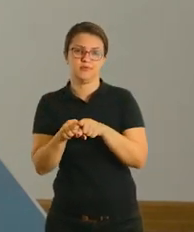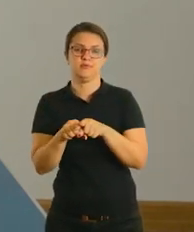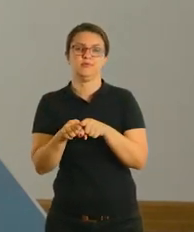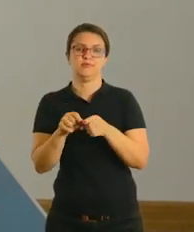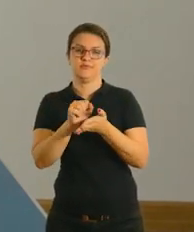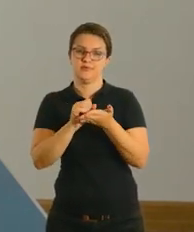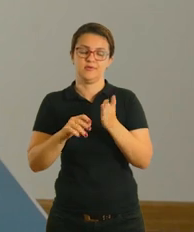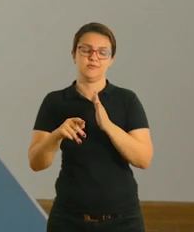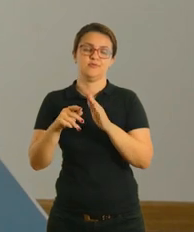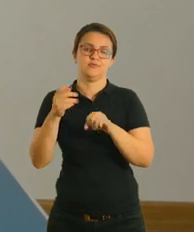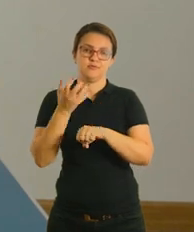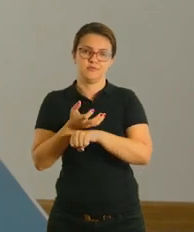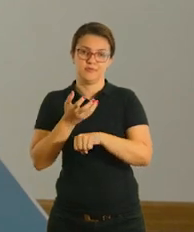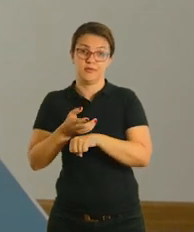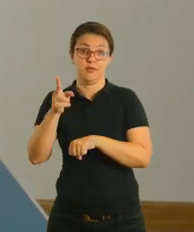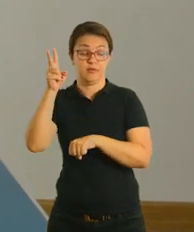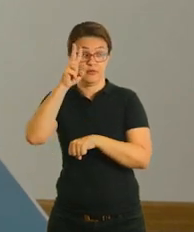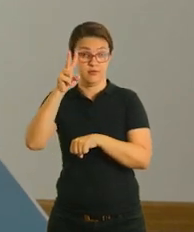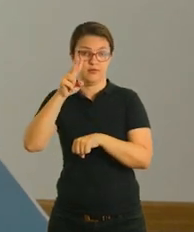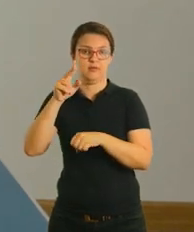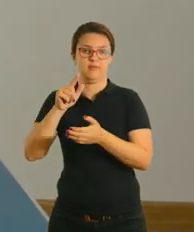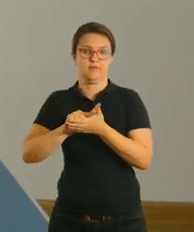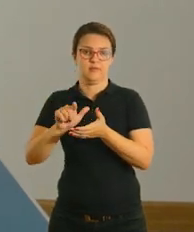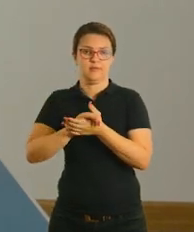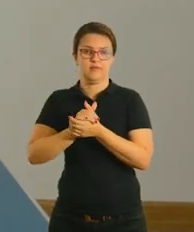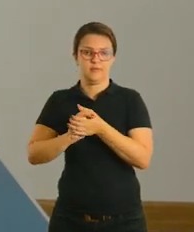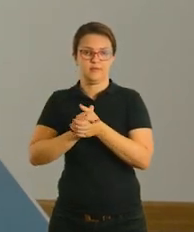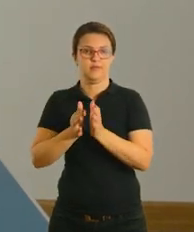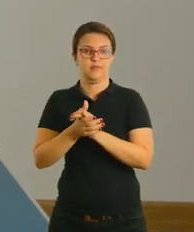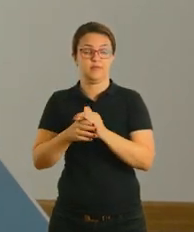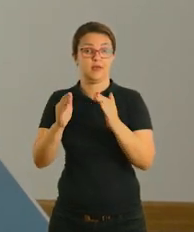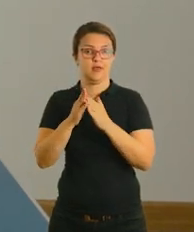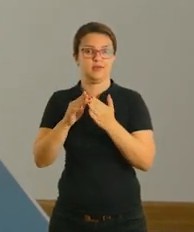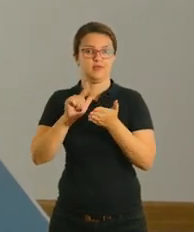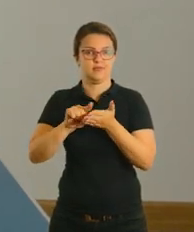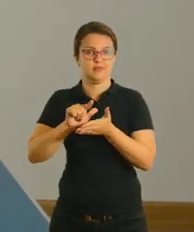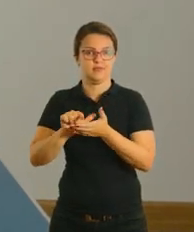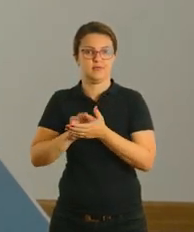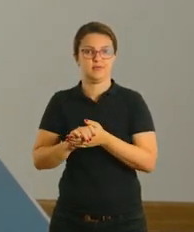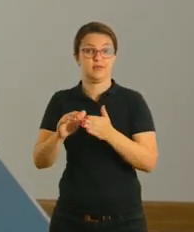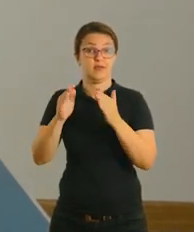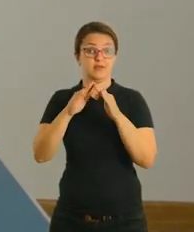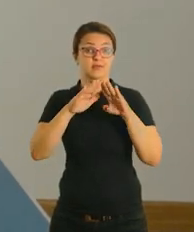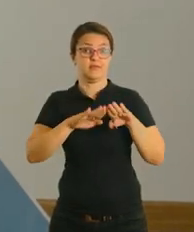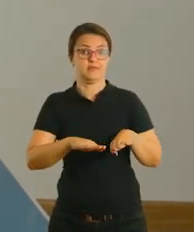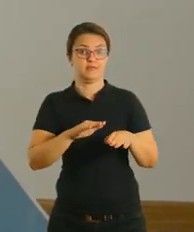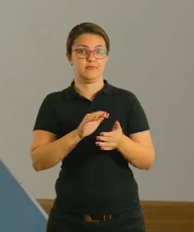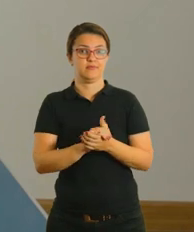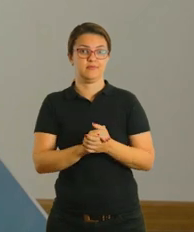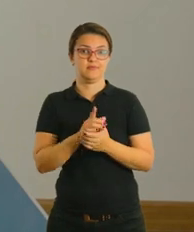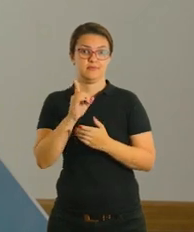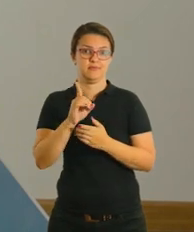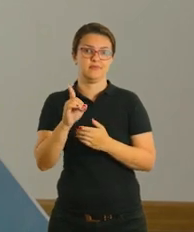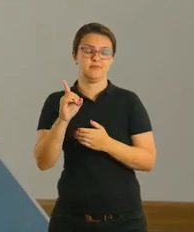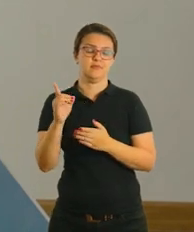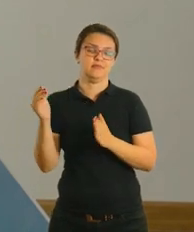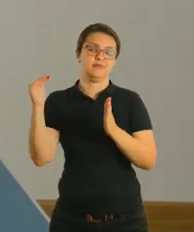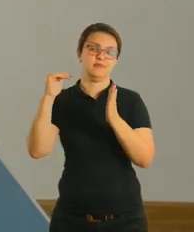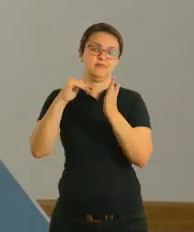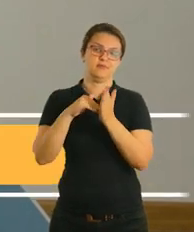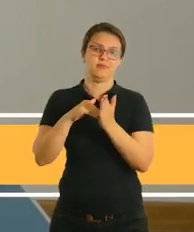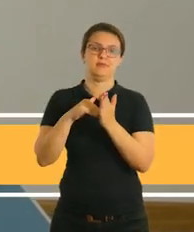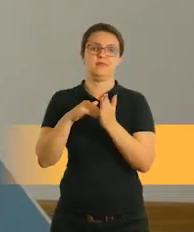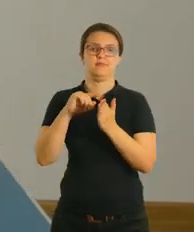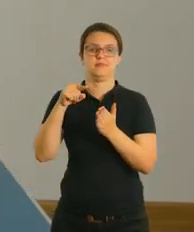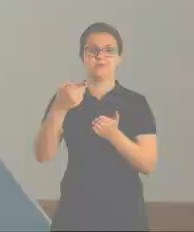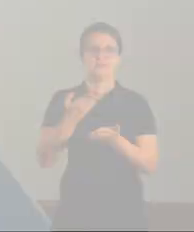outras matérias, lembrando sempre higienizar bem as mãos, bem os ambientes e fique em casa e, se Deus quiser, até a